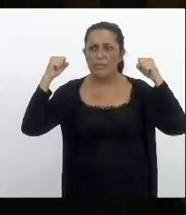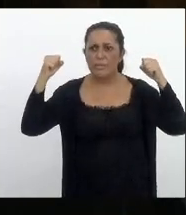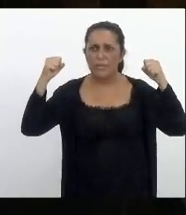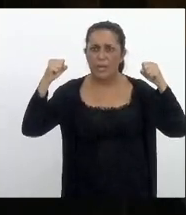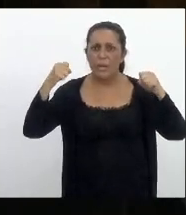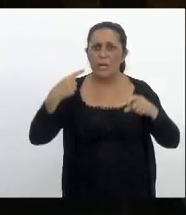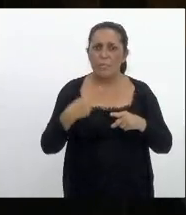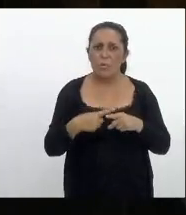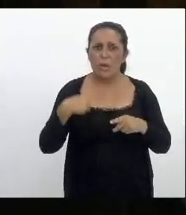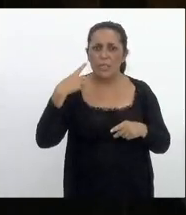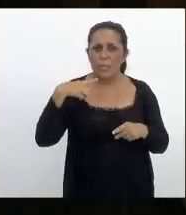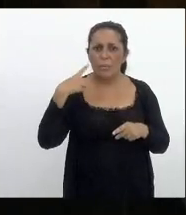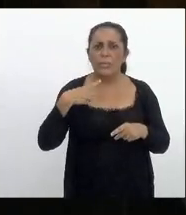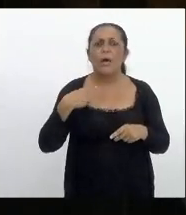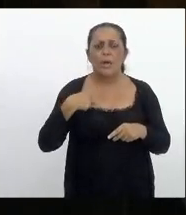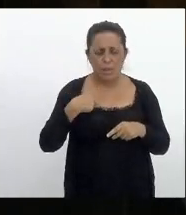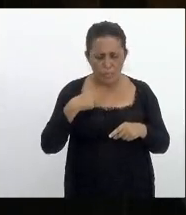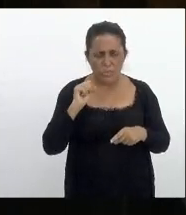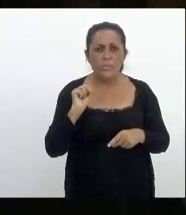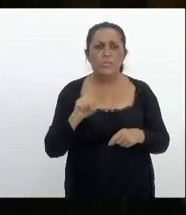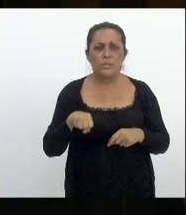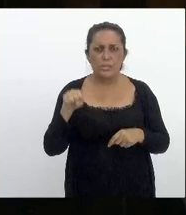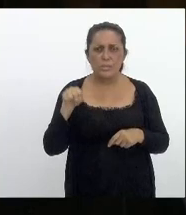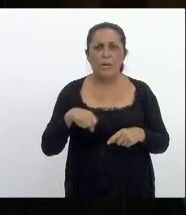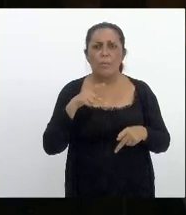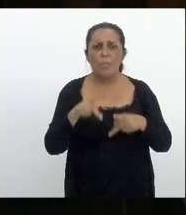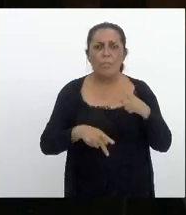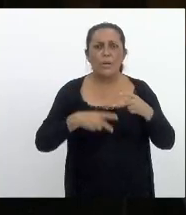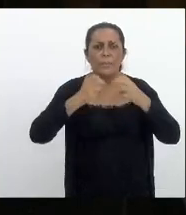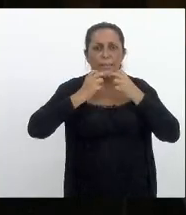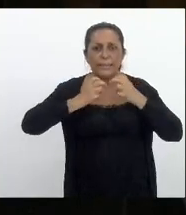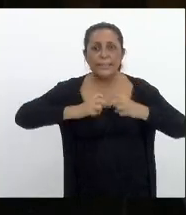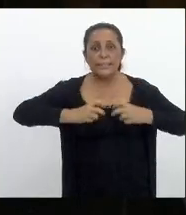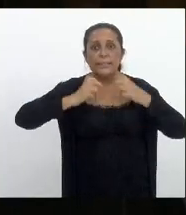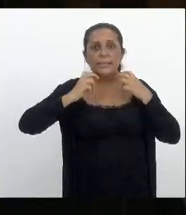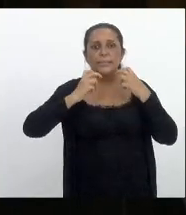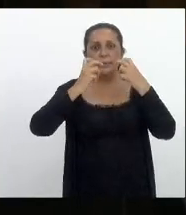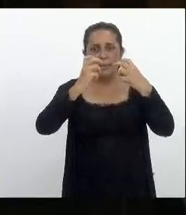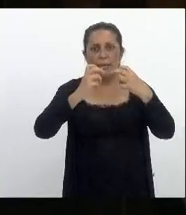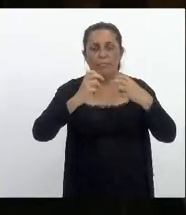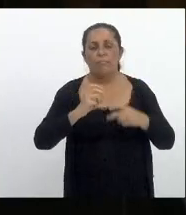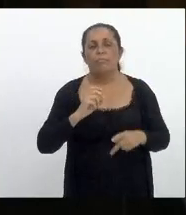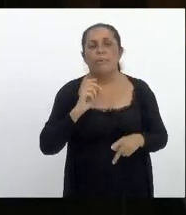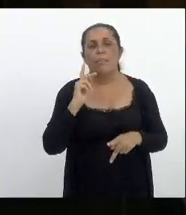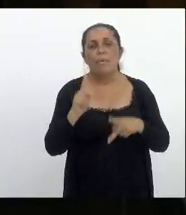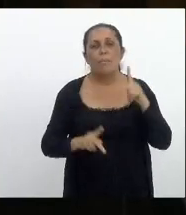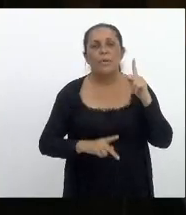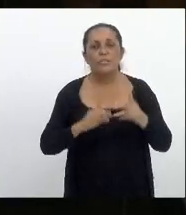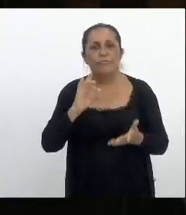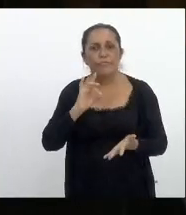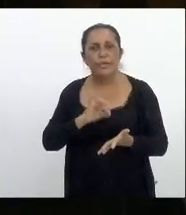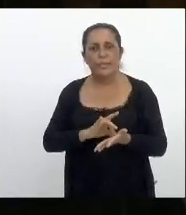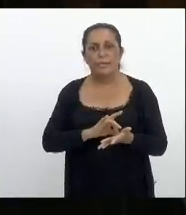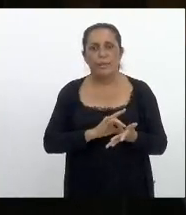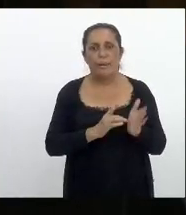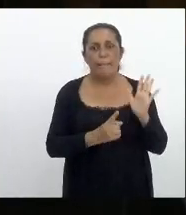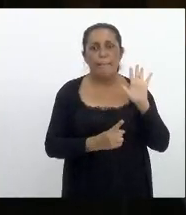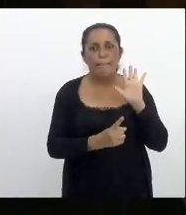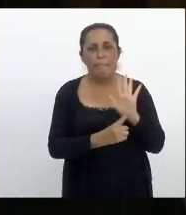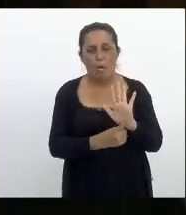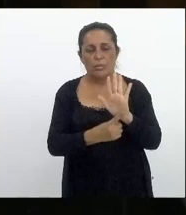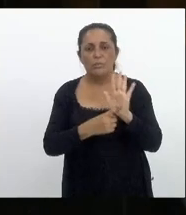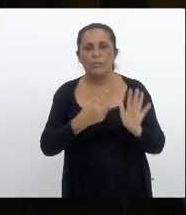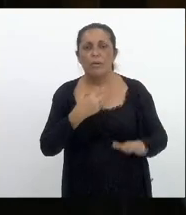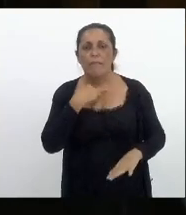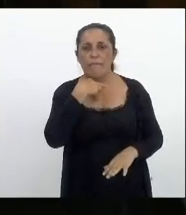deputada que vos fala sou a favor que a população grite que a população verdadeiramente mostre que tem voz